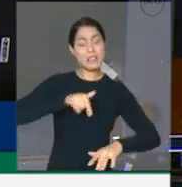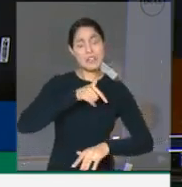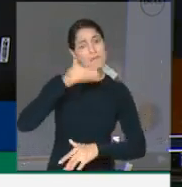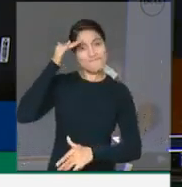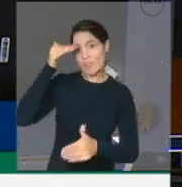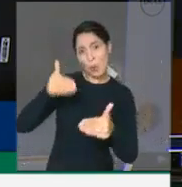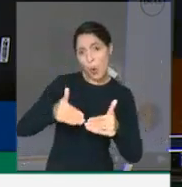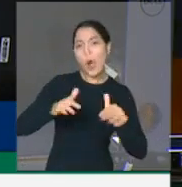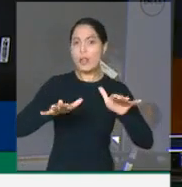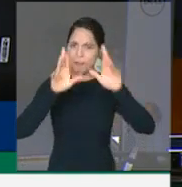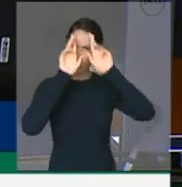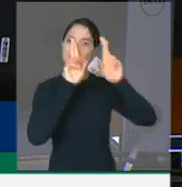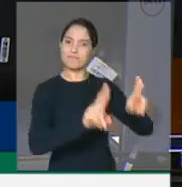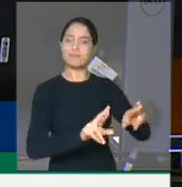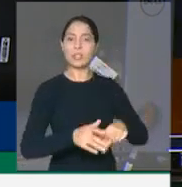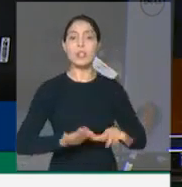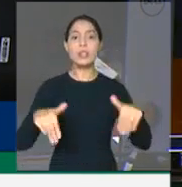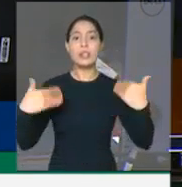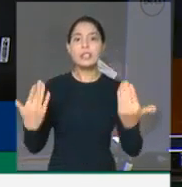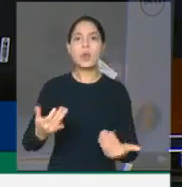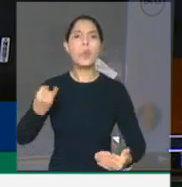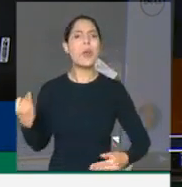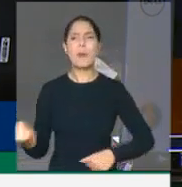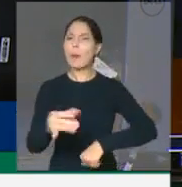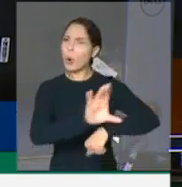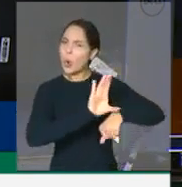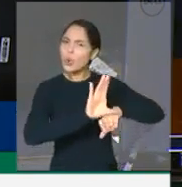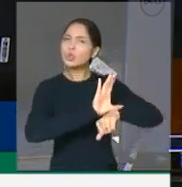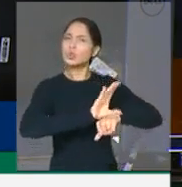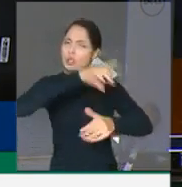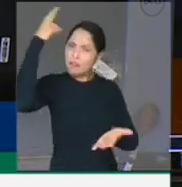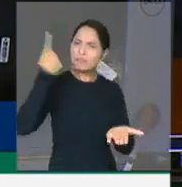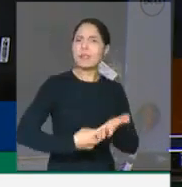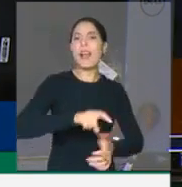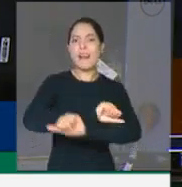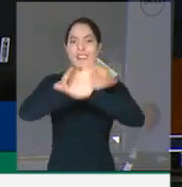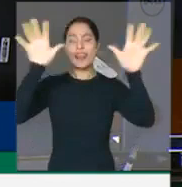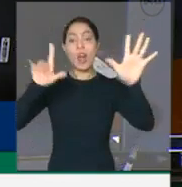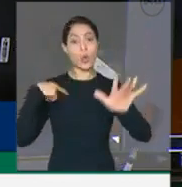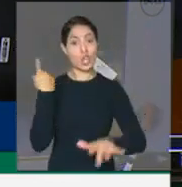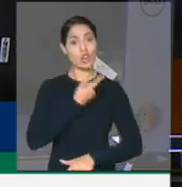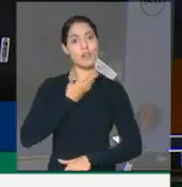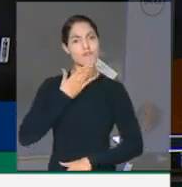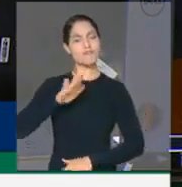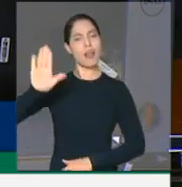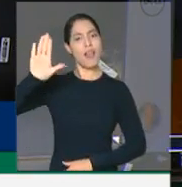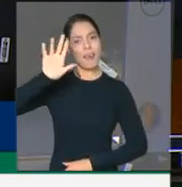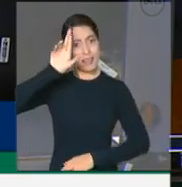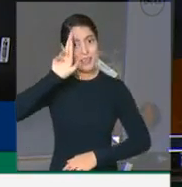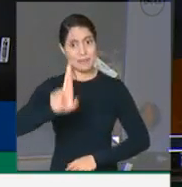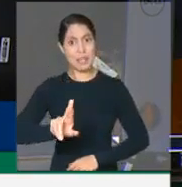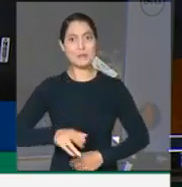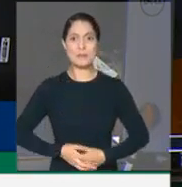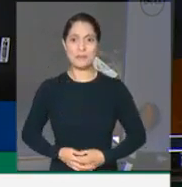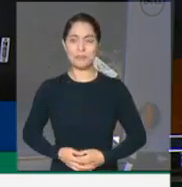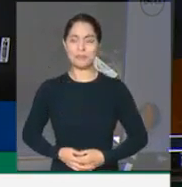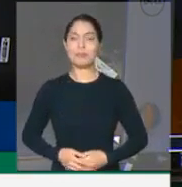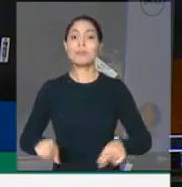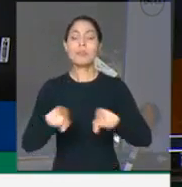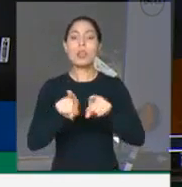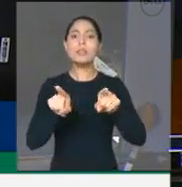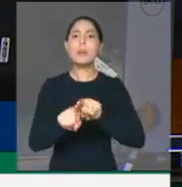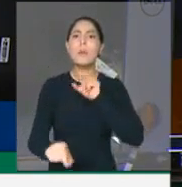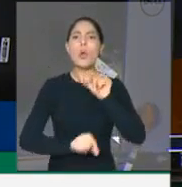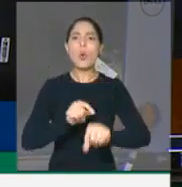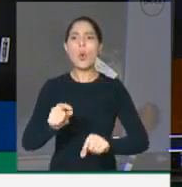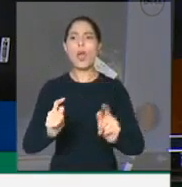discorda. É isso que determina a Carta Constitucional e todos juramos respeitá-la. Importante frisar ainda que temos mantido